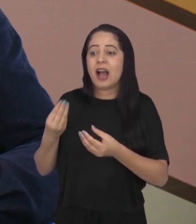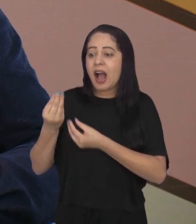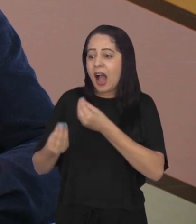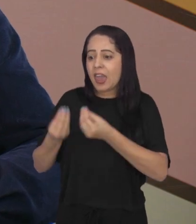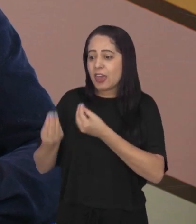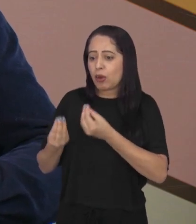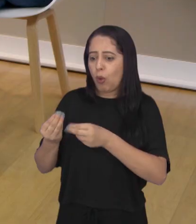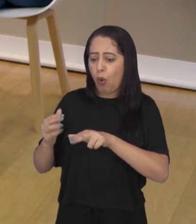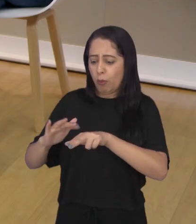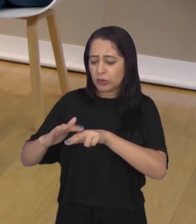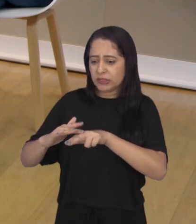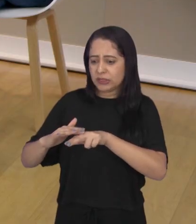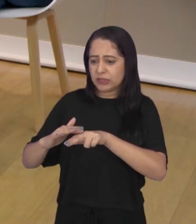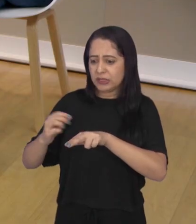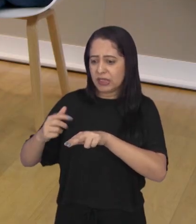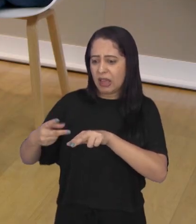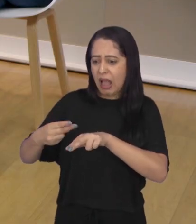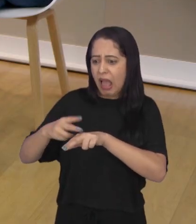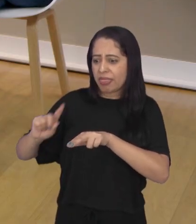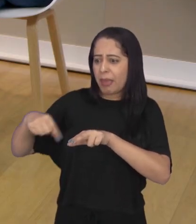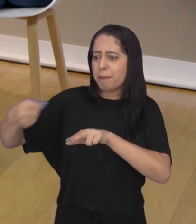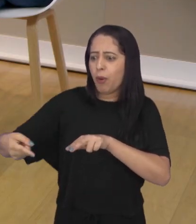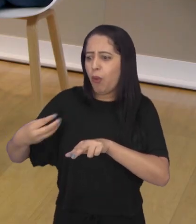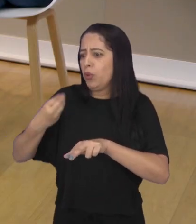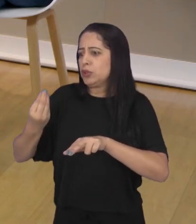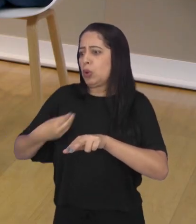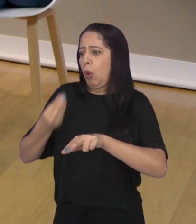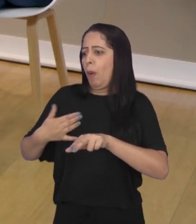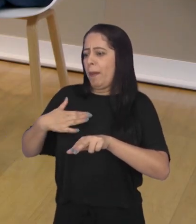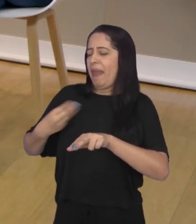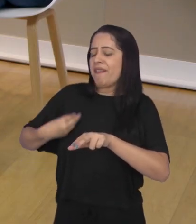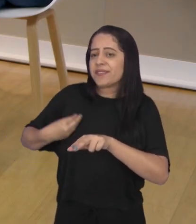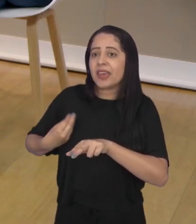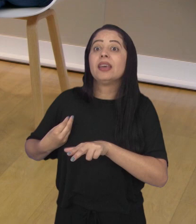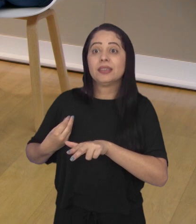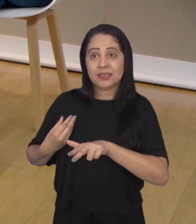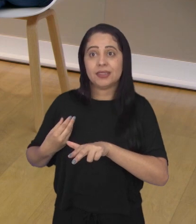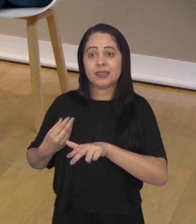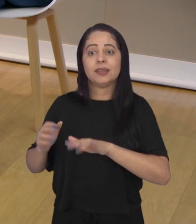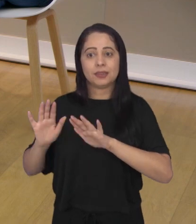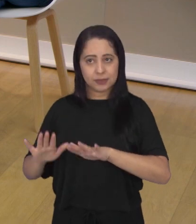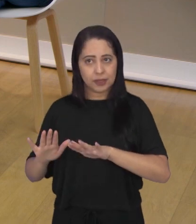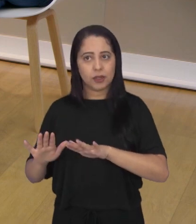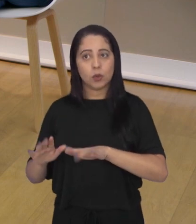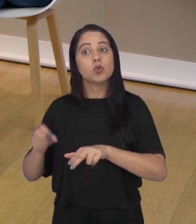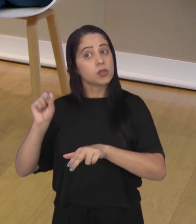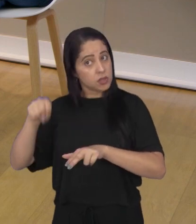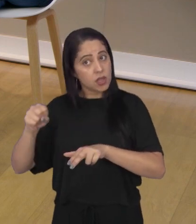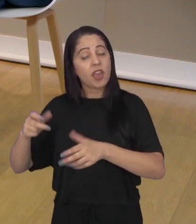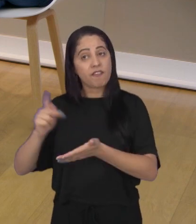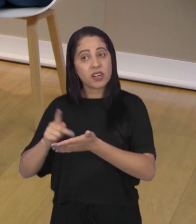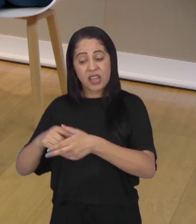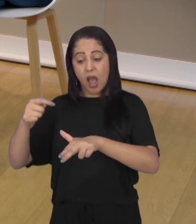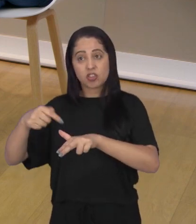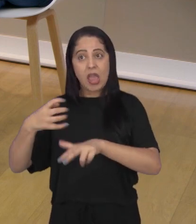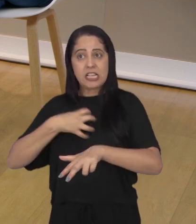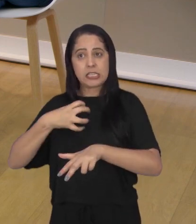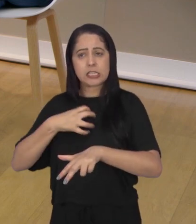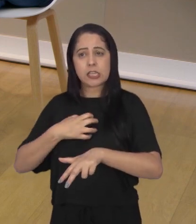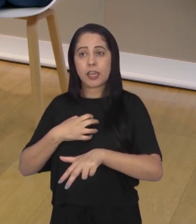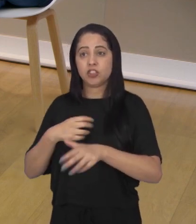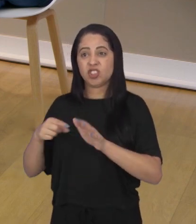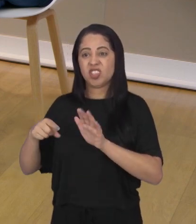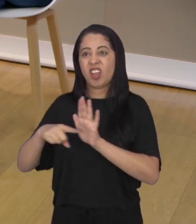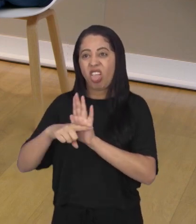como será que eu vou sair dessa cirurgia? O vai acontecer comigo depois da sedação? Então, sim. É um contexto que traz esses